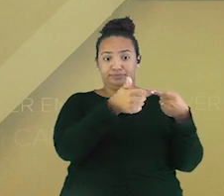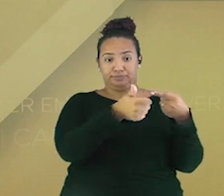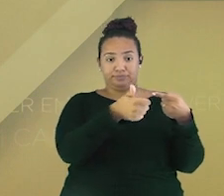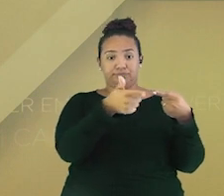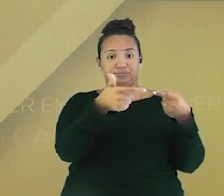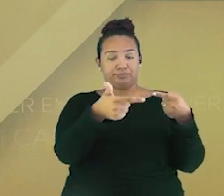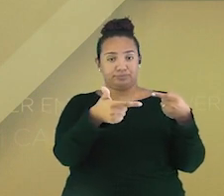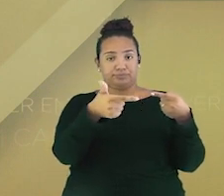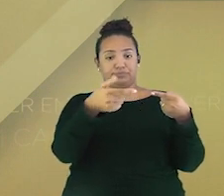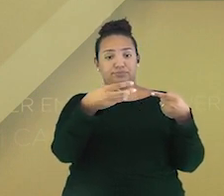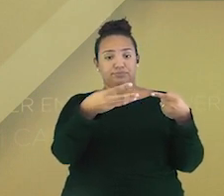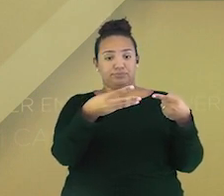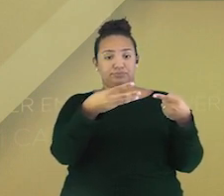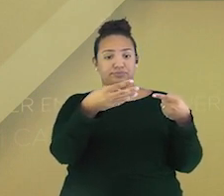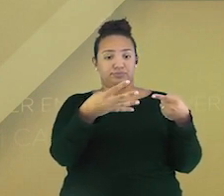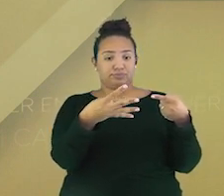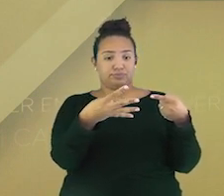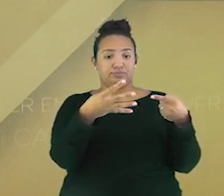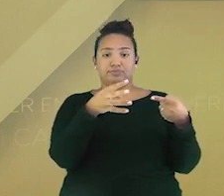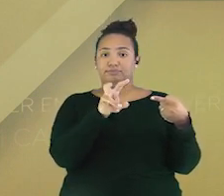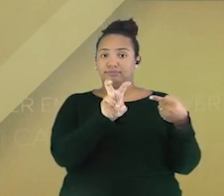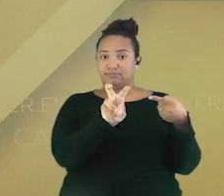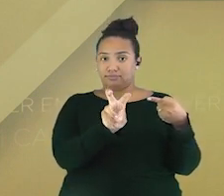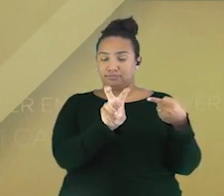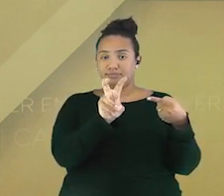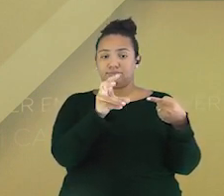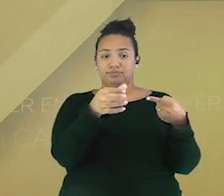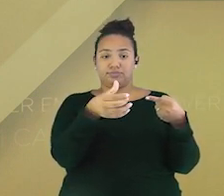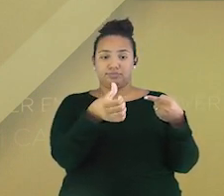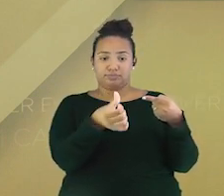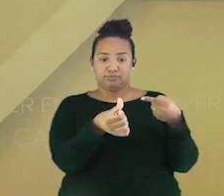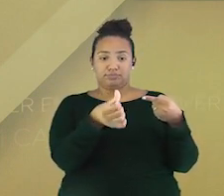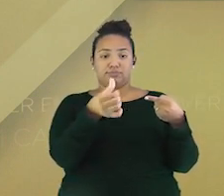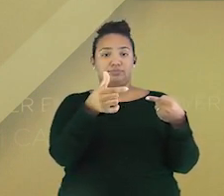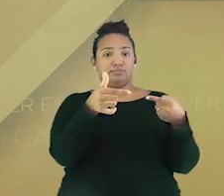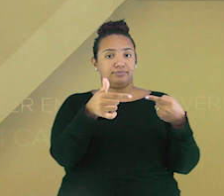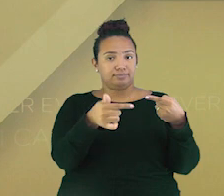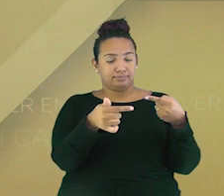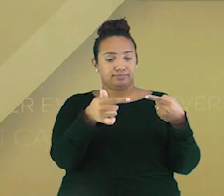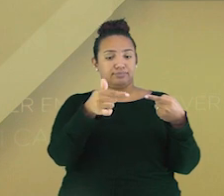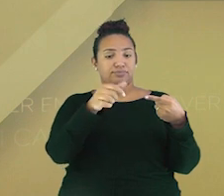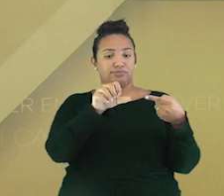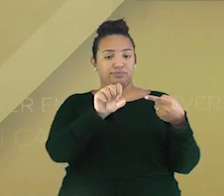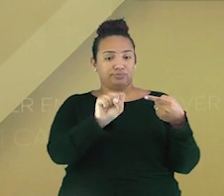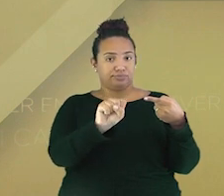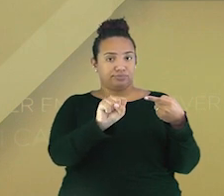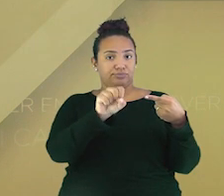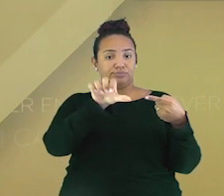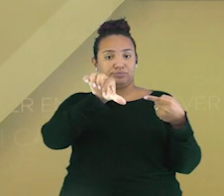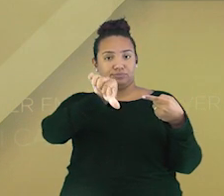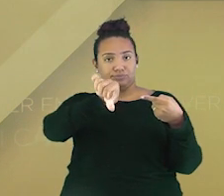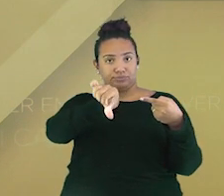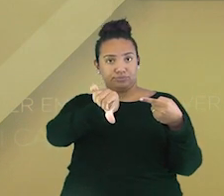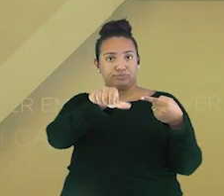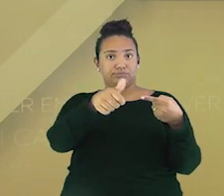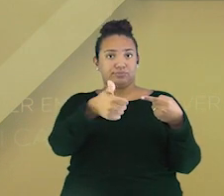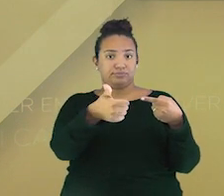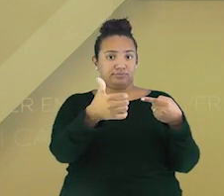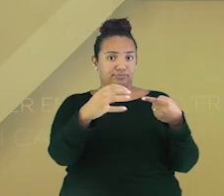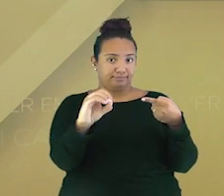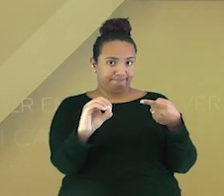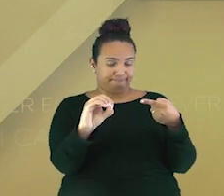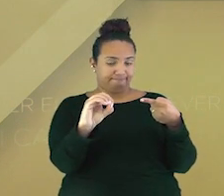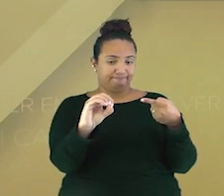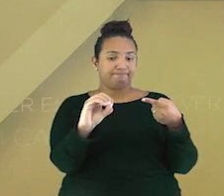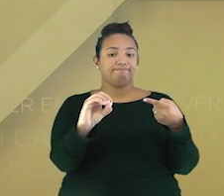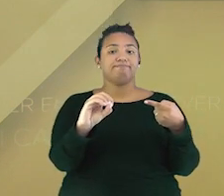2, 3, 4, 5, 6, 7, 8, 9, 10.